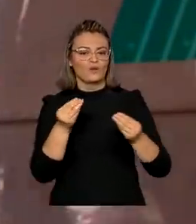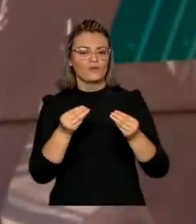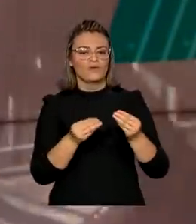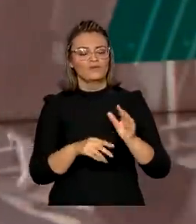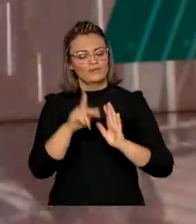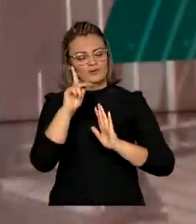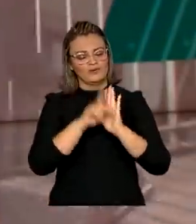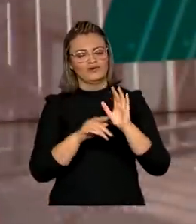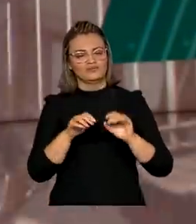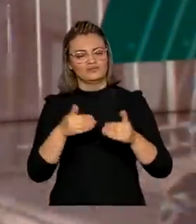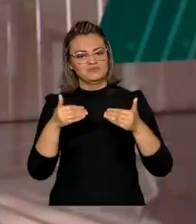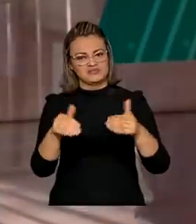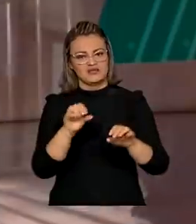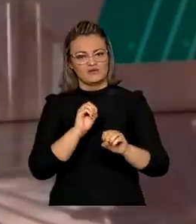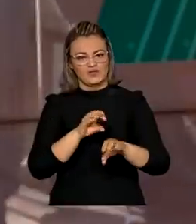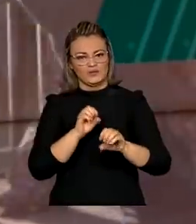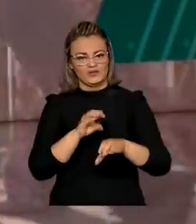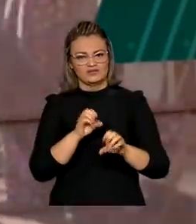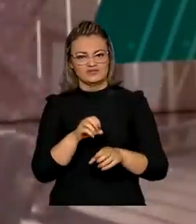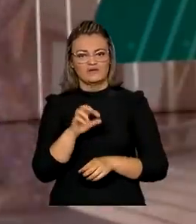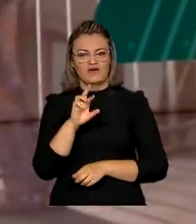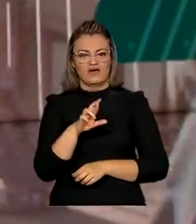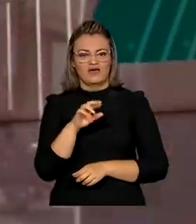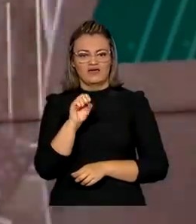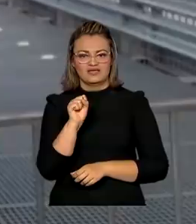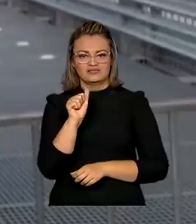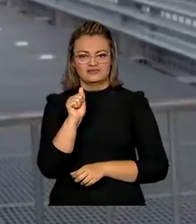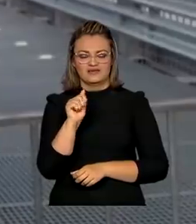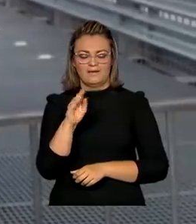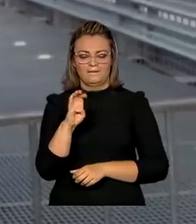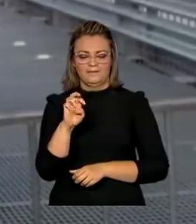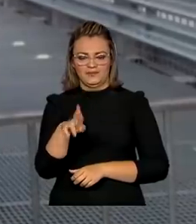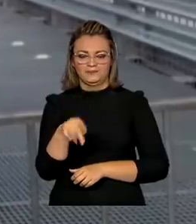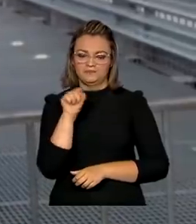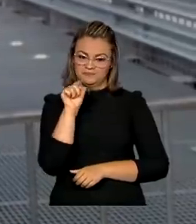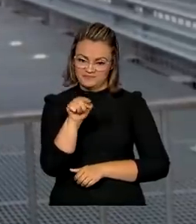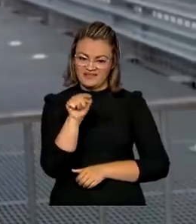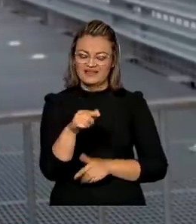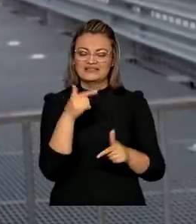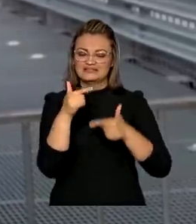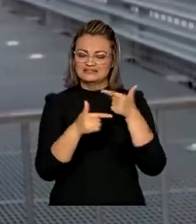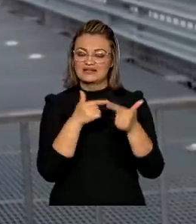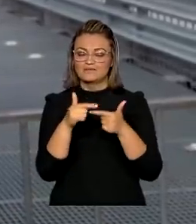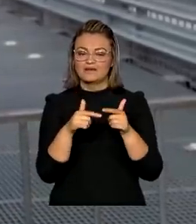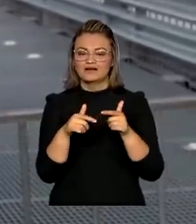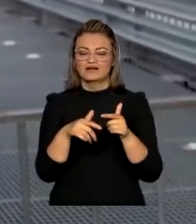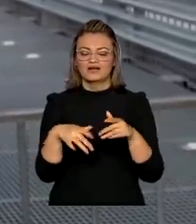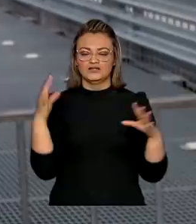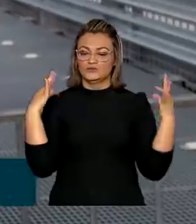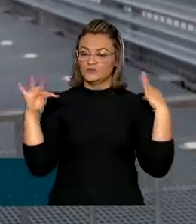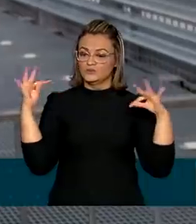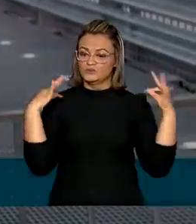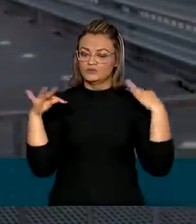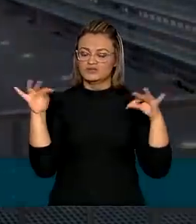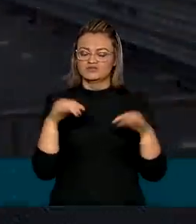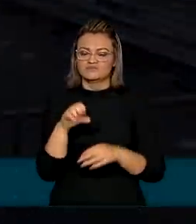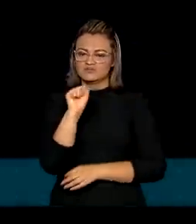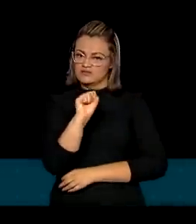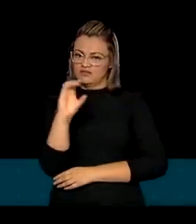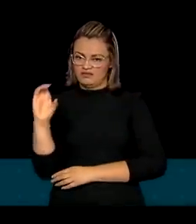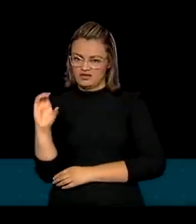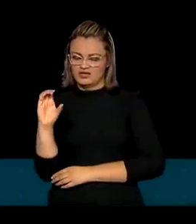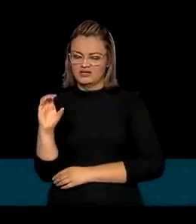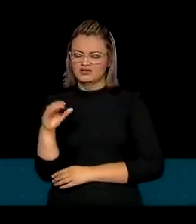do programa do Ministério da Educação, o Ressaber. Edson trabalha no ramo de turismo em Santa Catarina